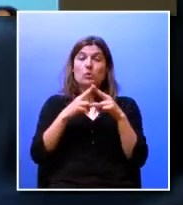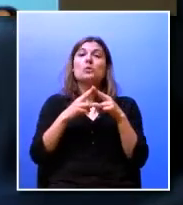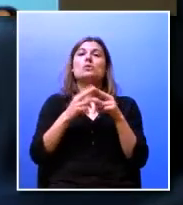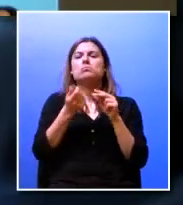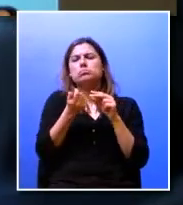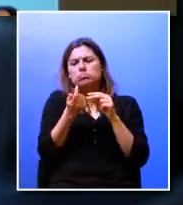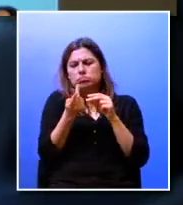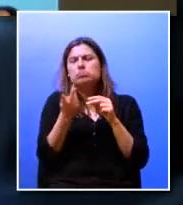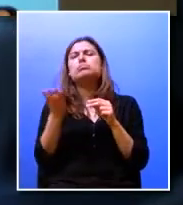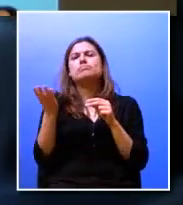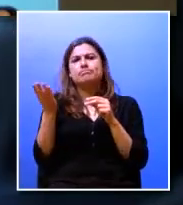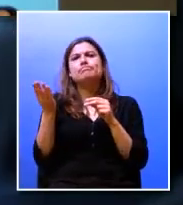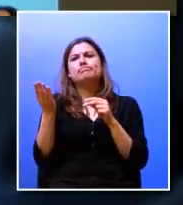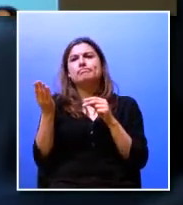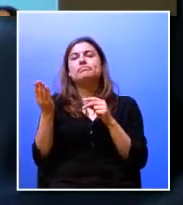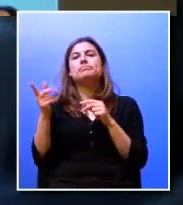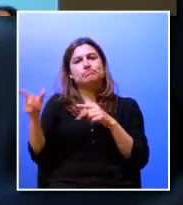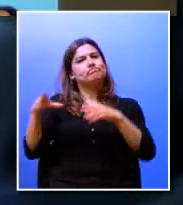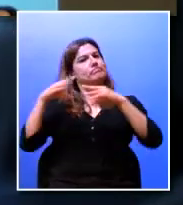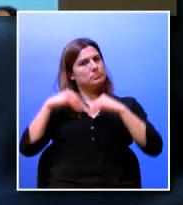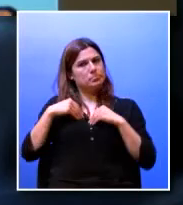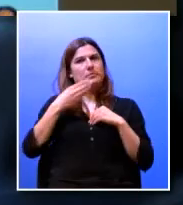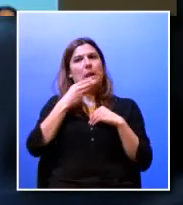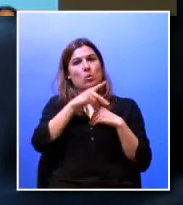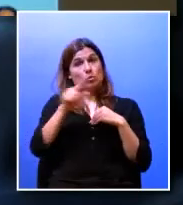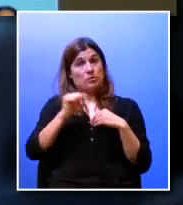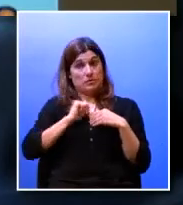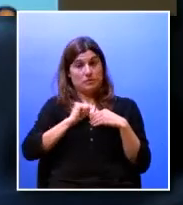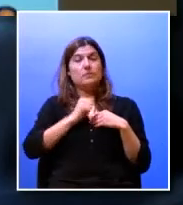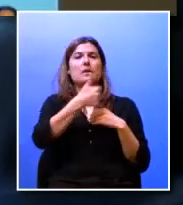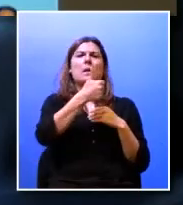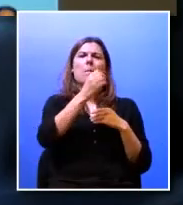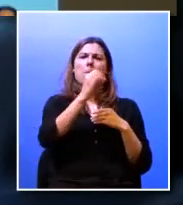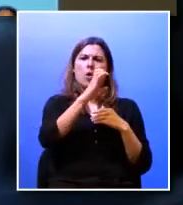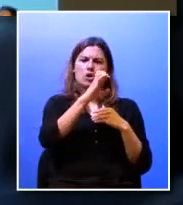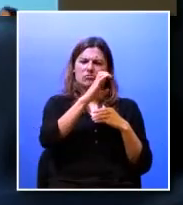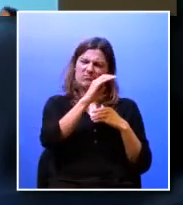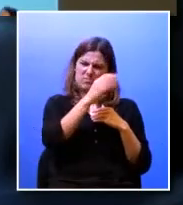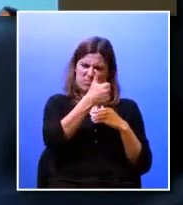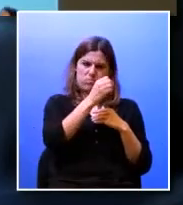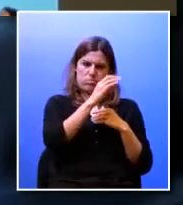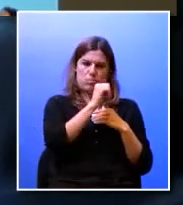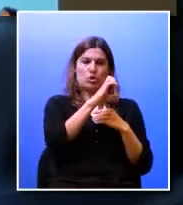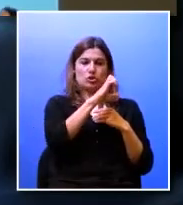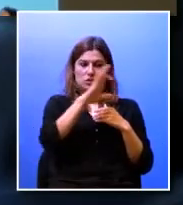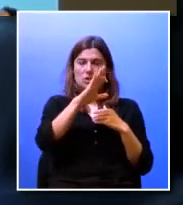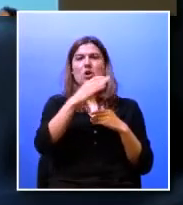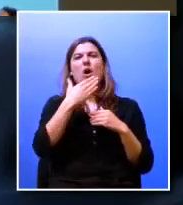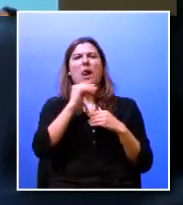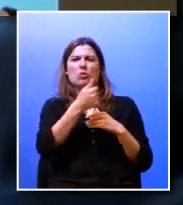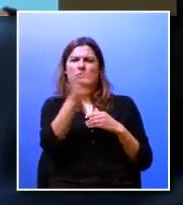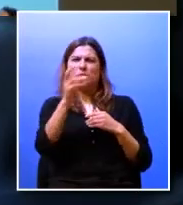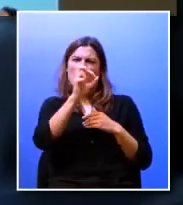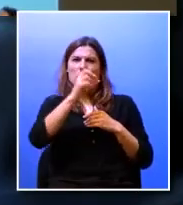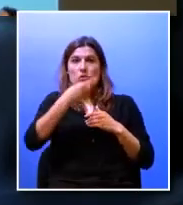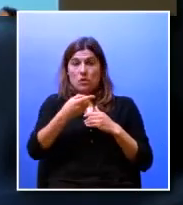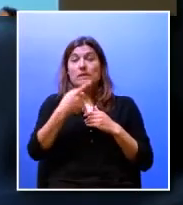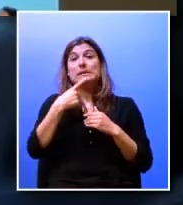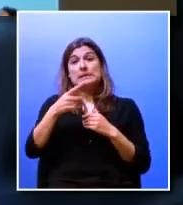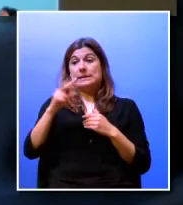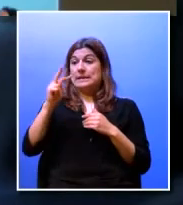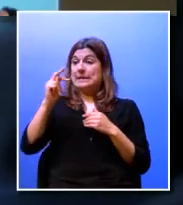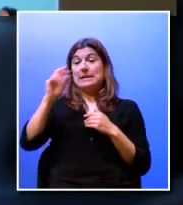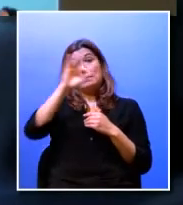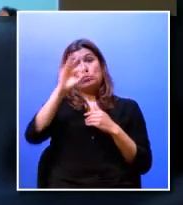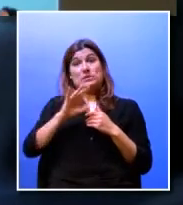monopolizou o acolhimento dos nossos alunos uma voz acolheu 8 ou 9 alunos ou seja duas empresas de repente ficam-nos com 30% dos